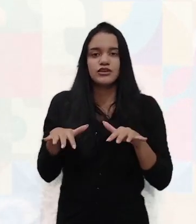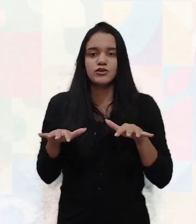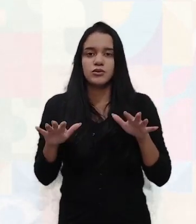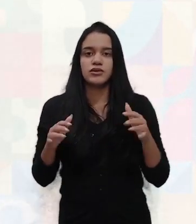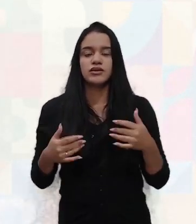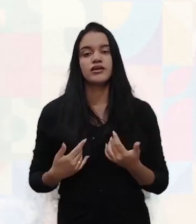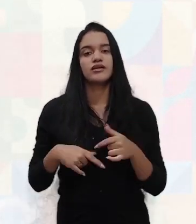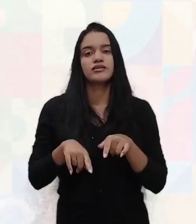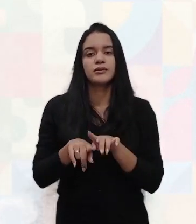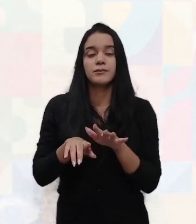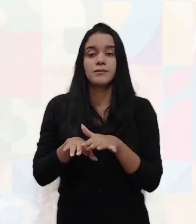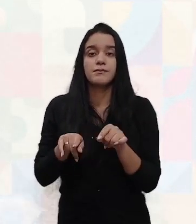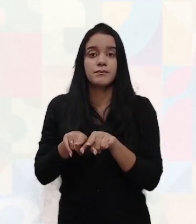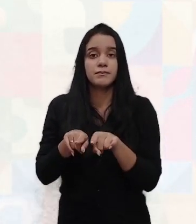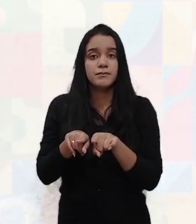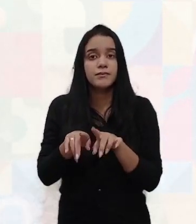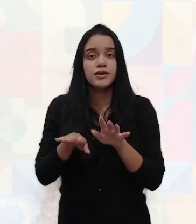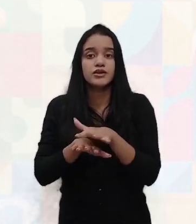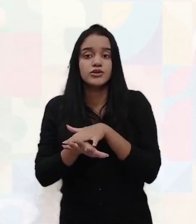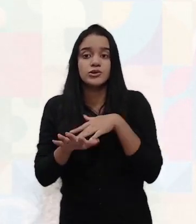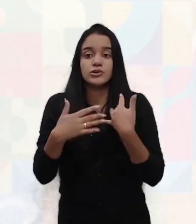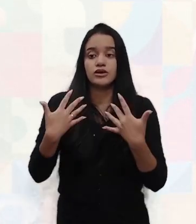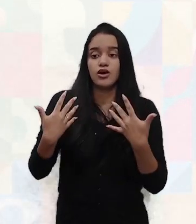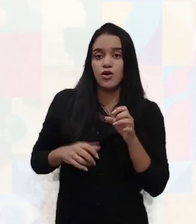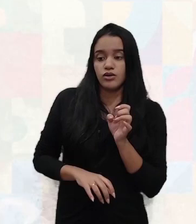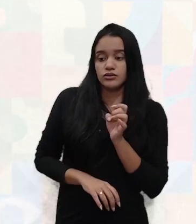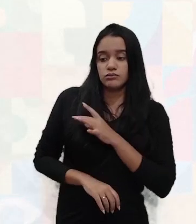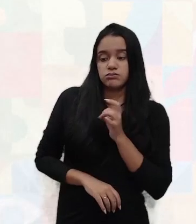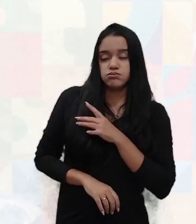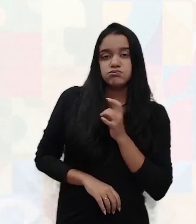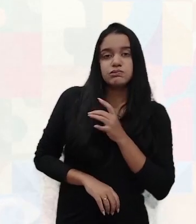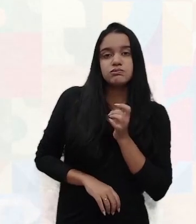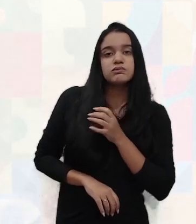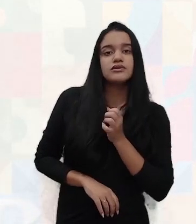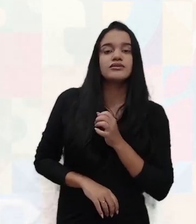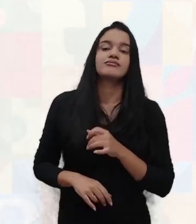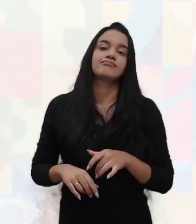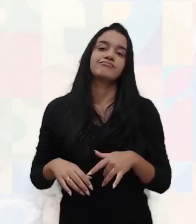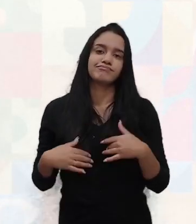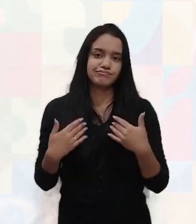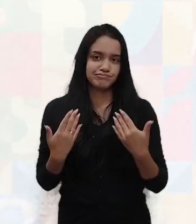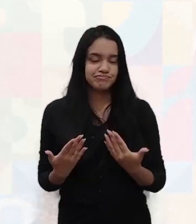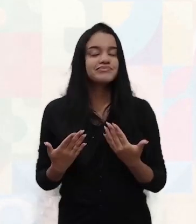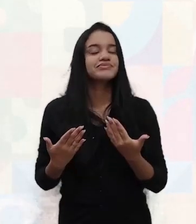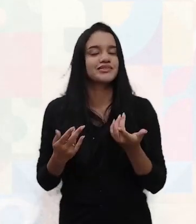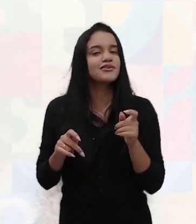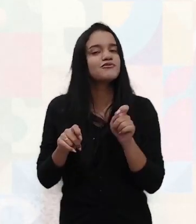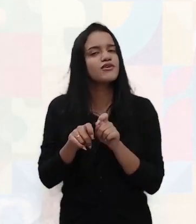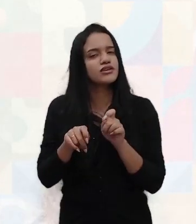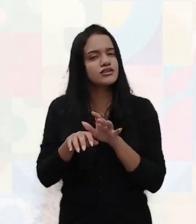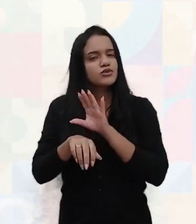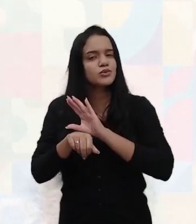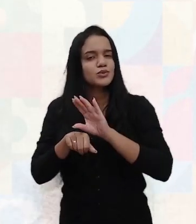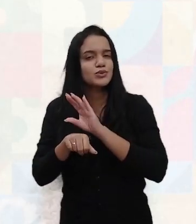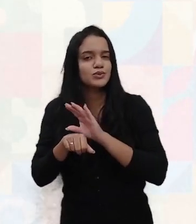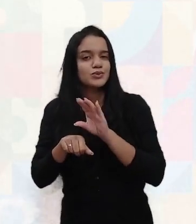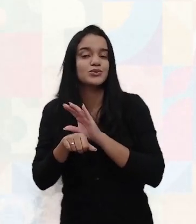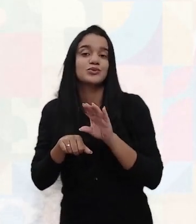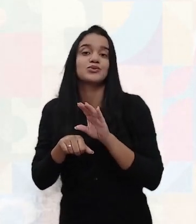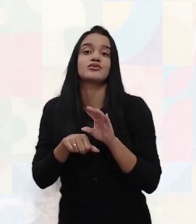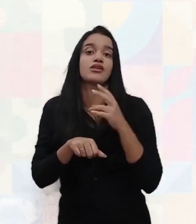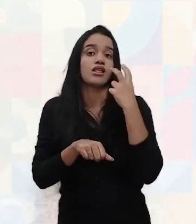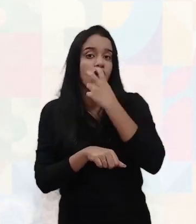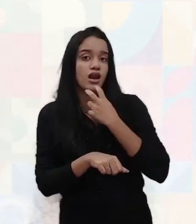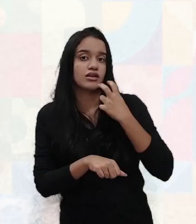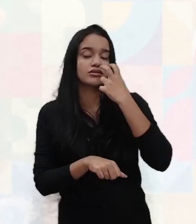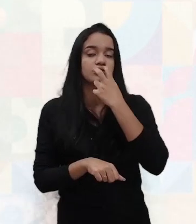suada, os pés suados, né? O coração lá com o taquicardia. Faça algum curso, procure fazer um curso de oratória,